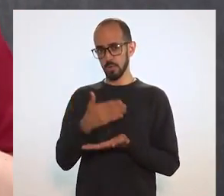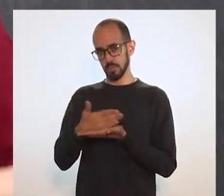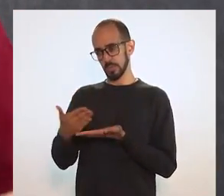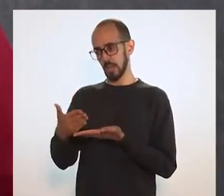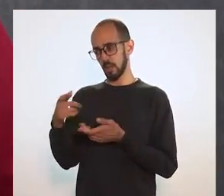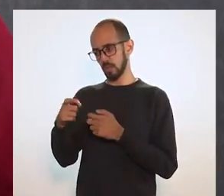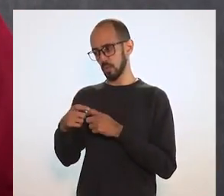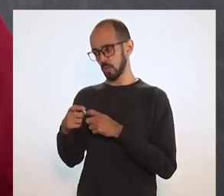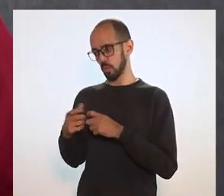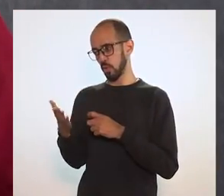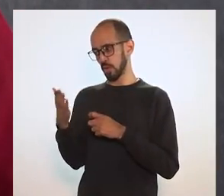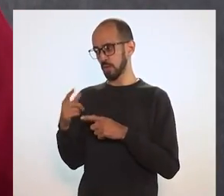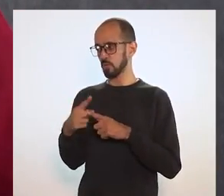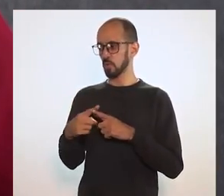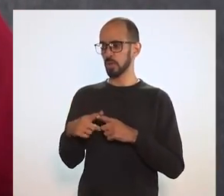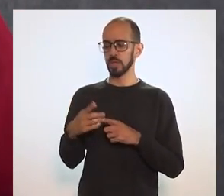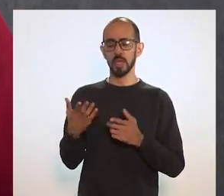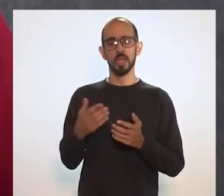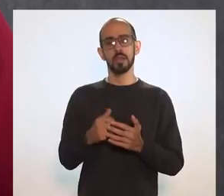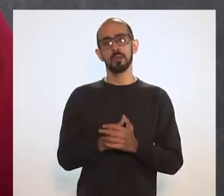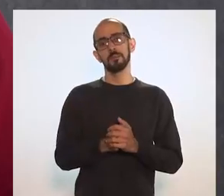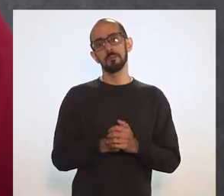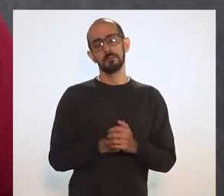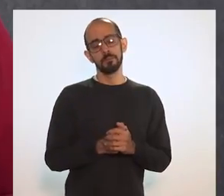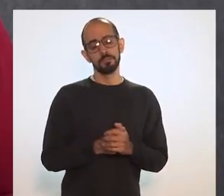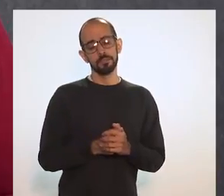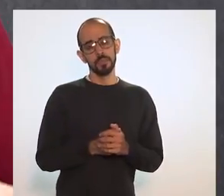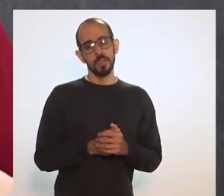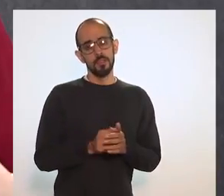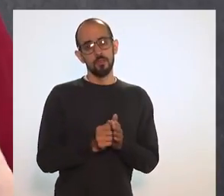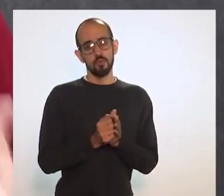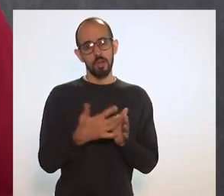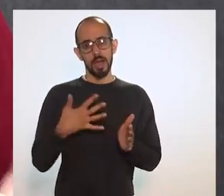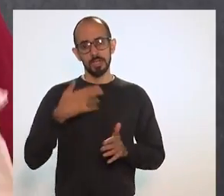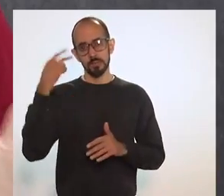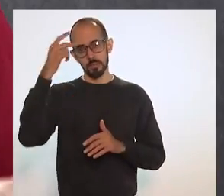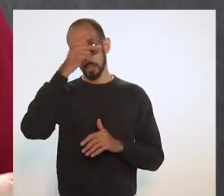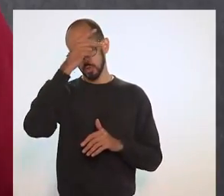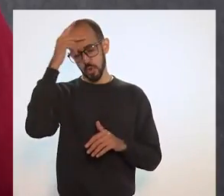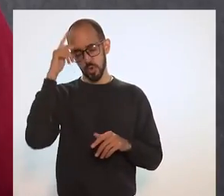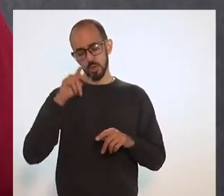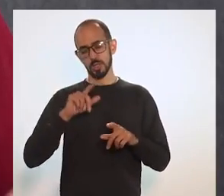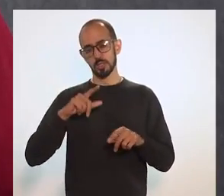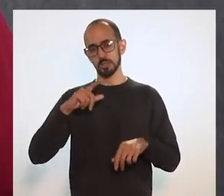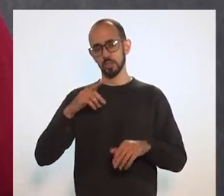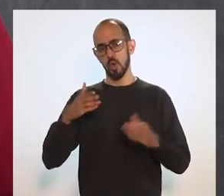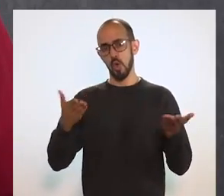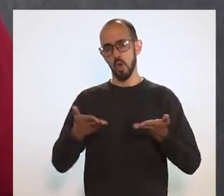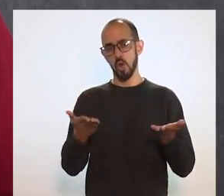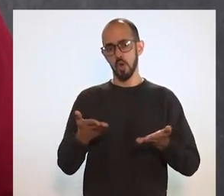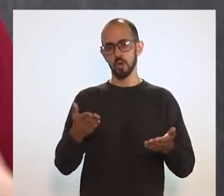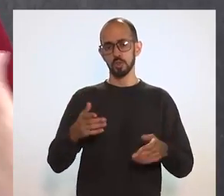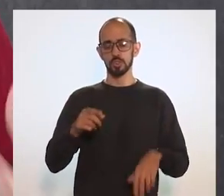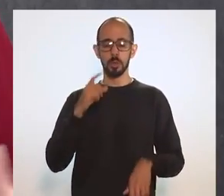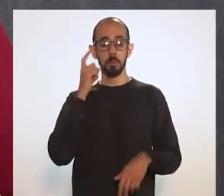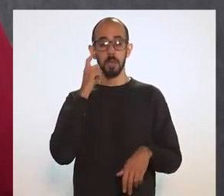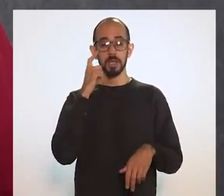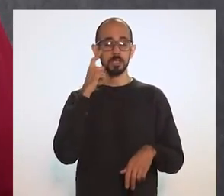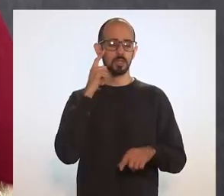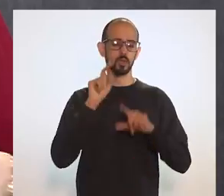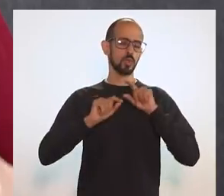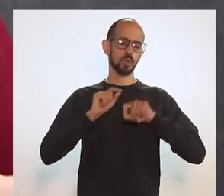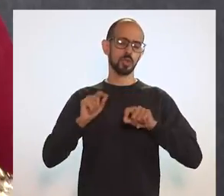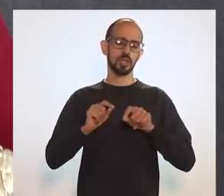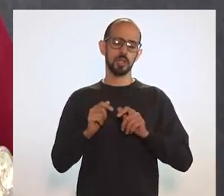com a senhora, porque muitas pessoas, né? Hoje em dia,